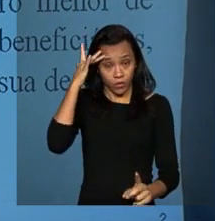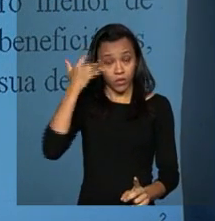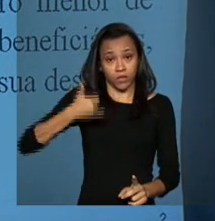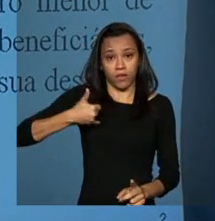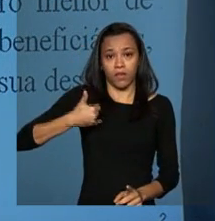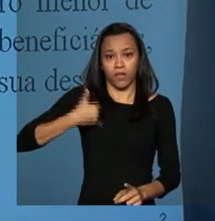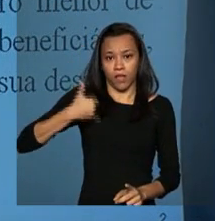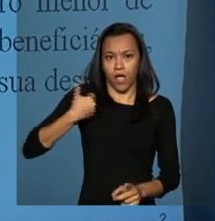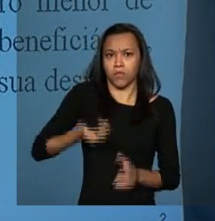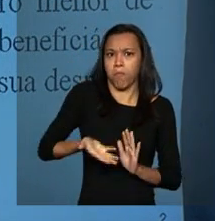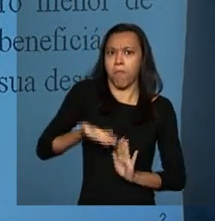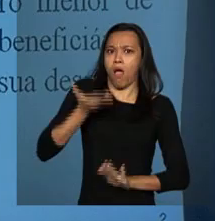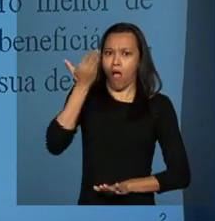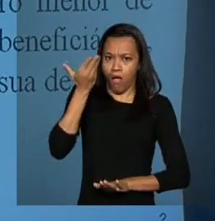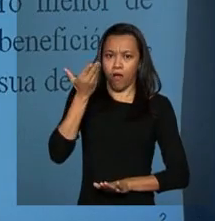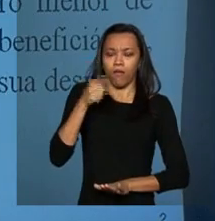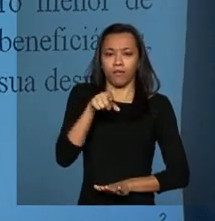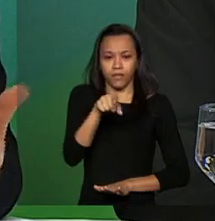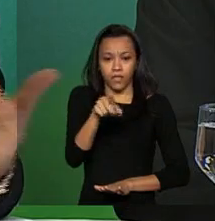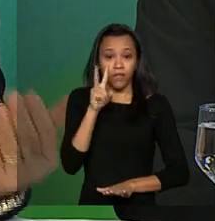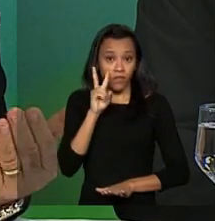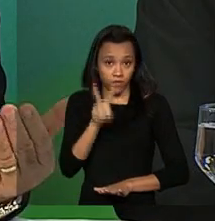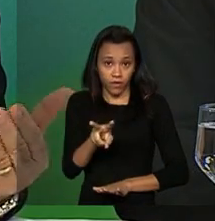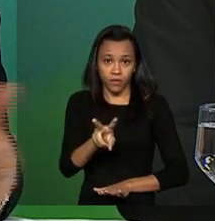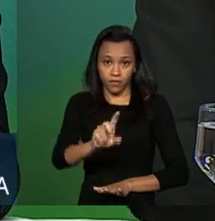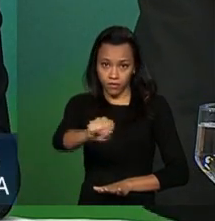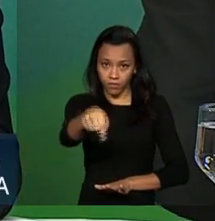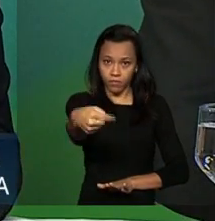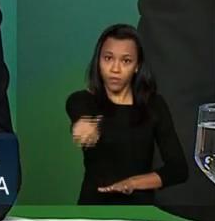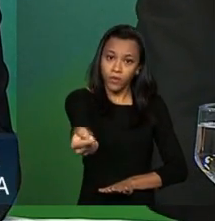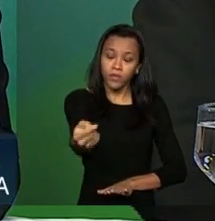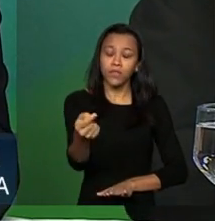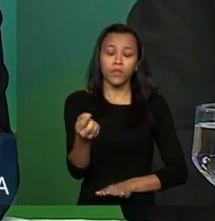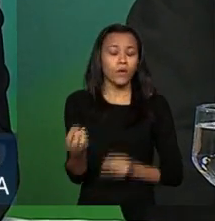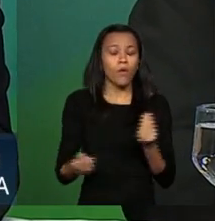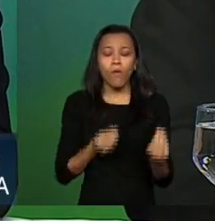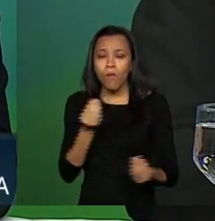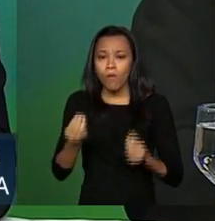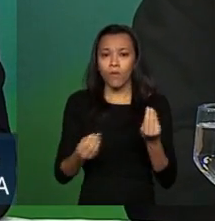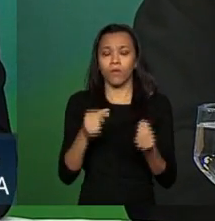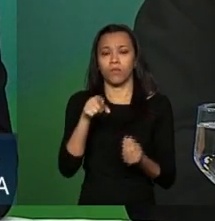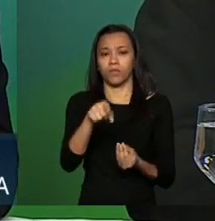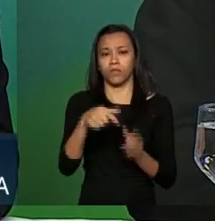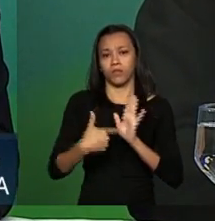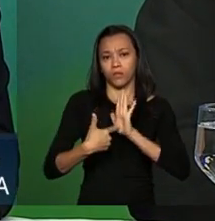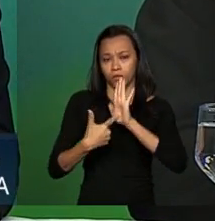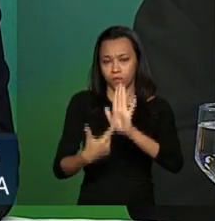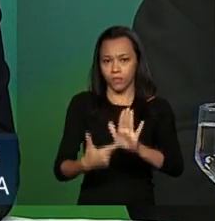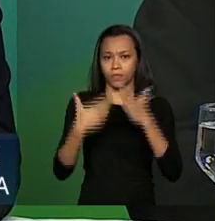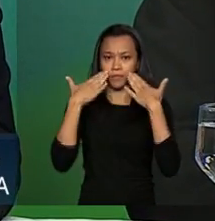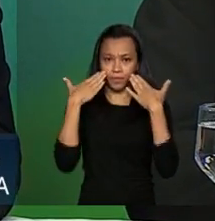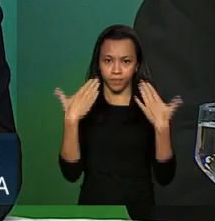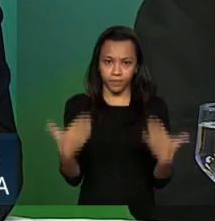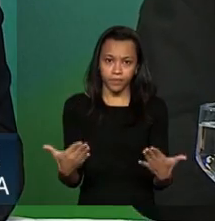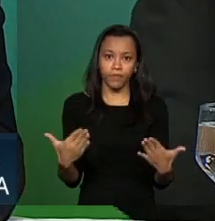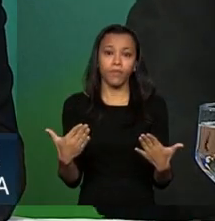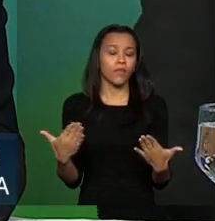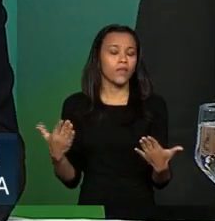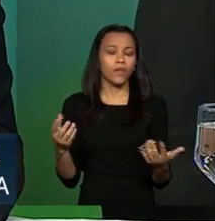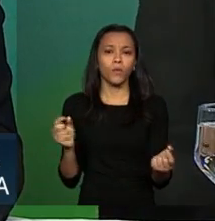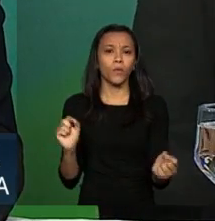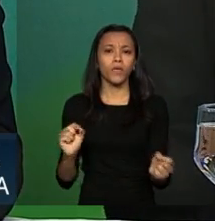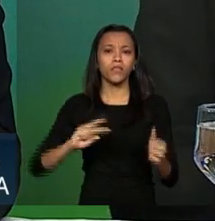e a pirâmide se modifica. Nós veremos em seguida como que isso graficamente se apresenta. E o que